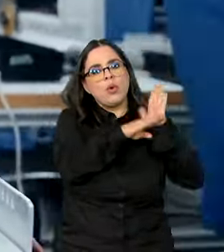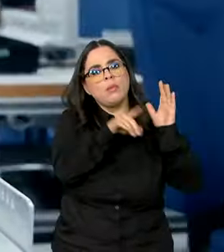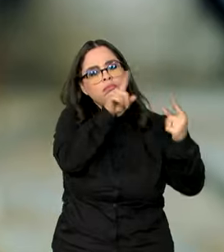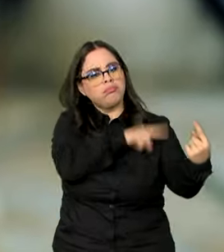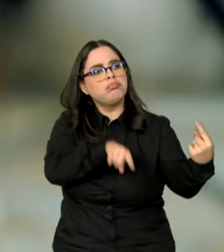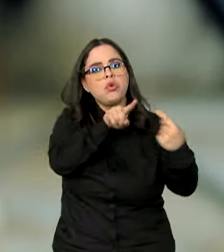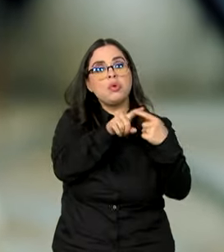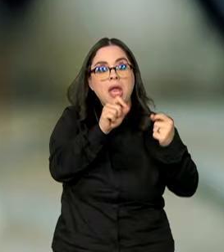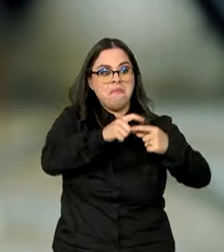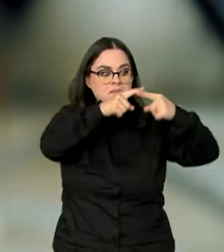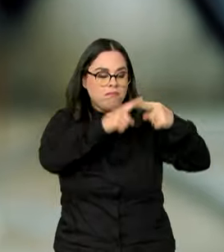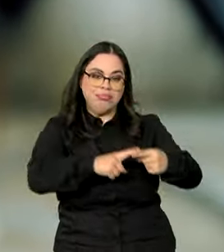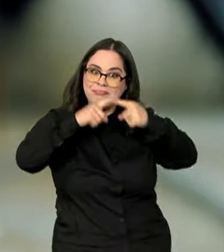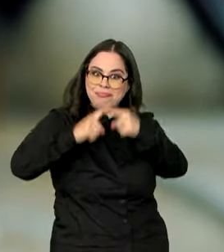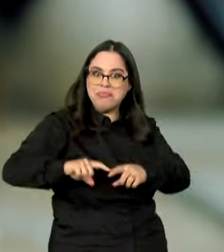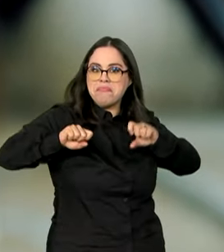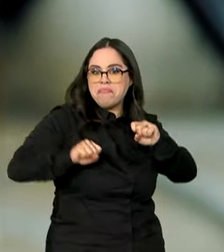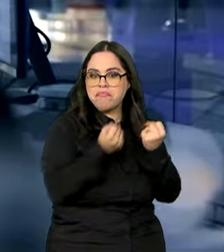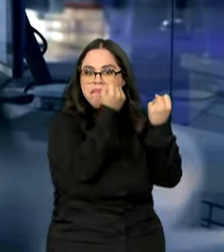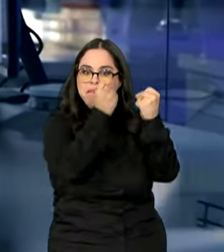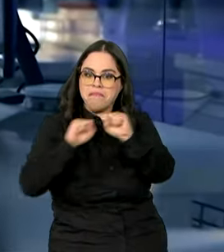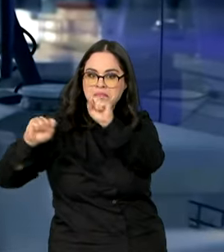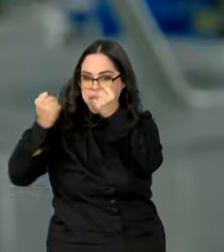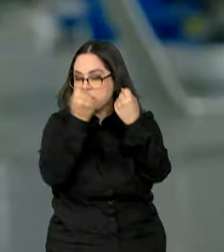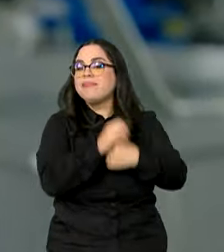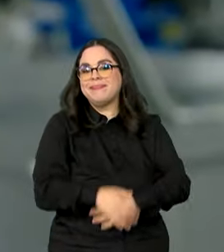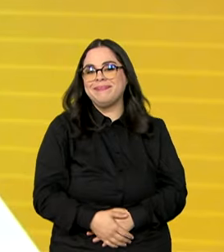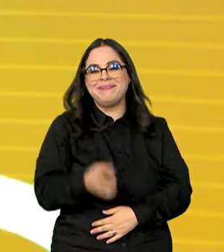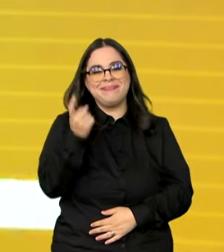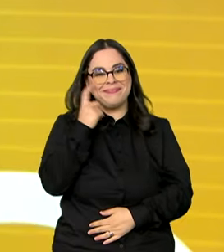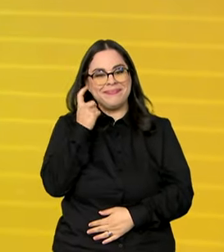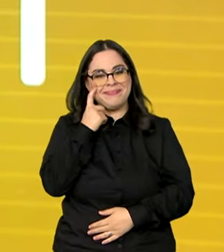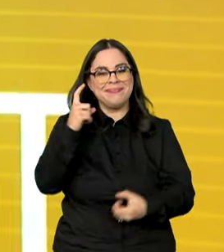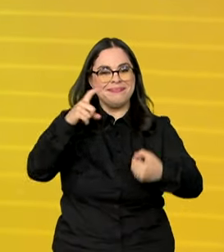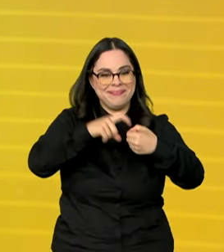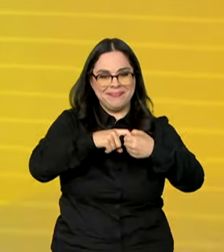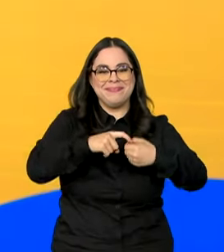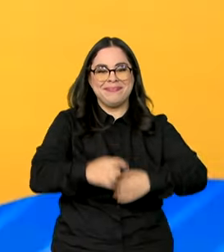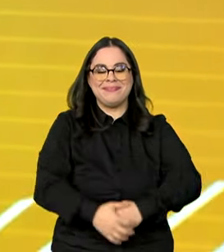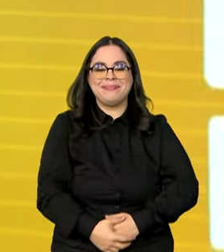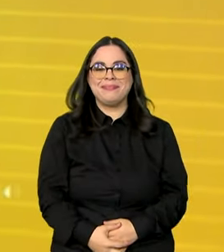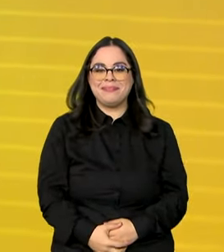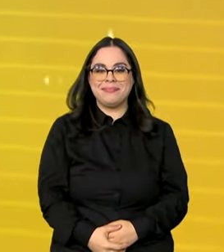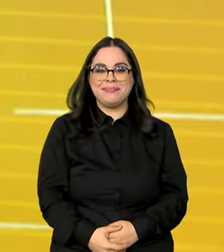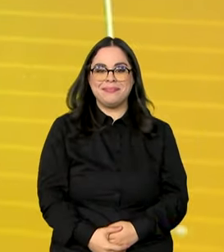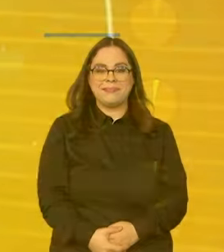tem o objetivo de aumentar a competitividade industrial. A gente volta já já.